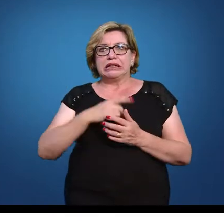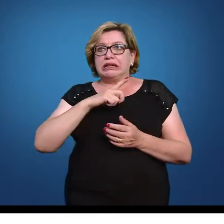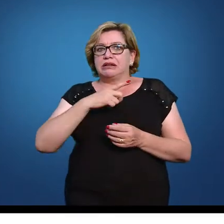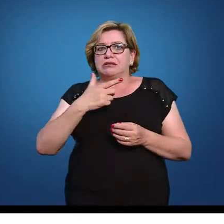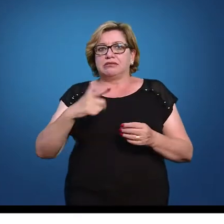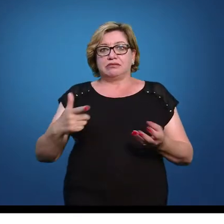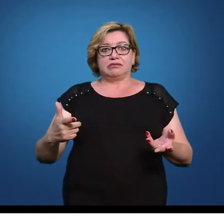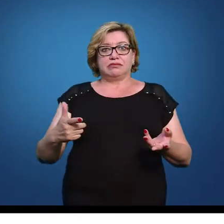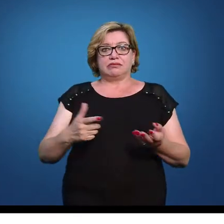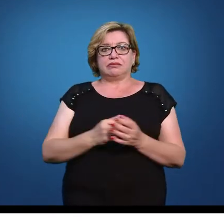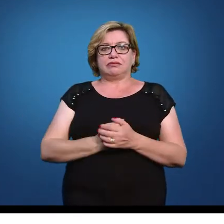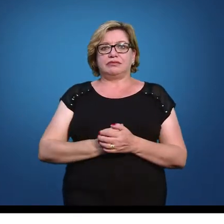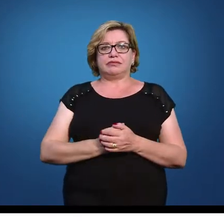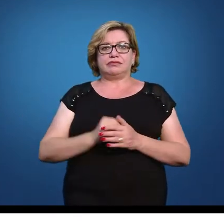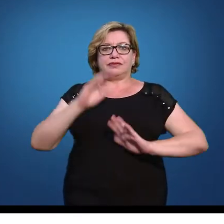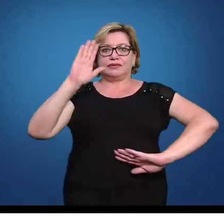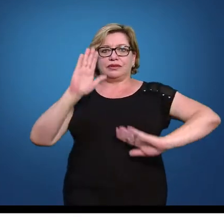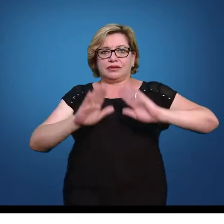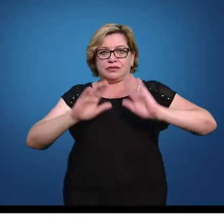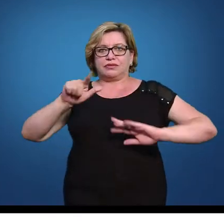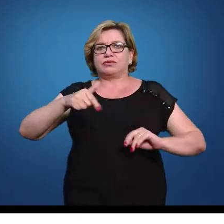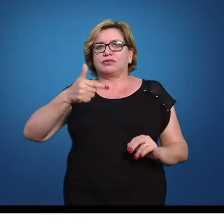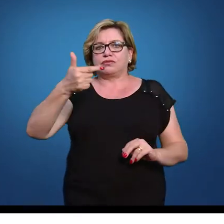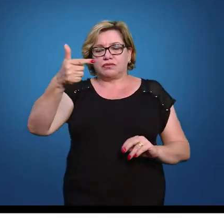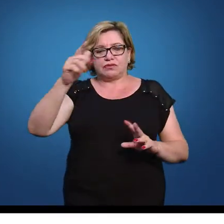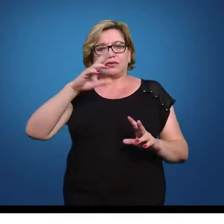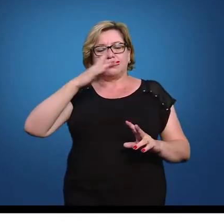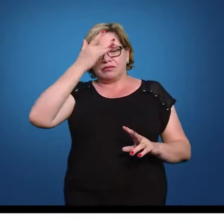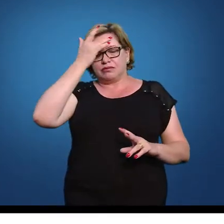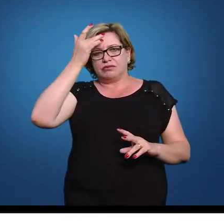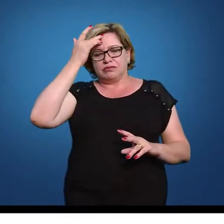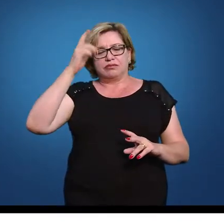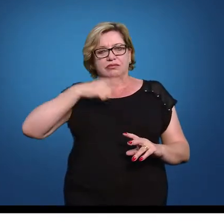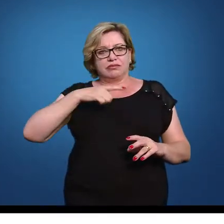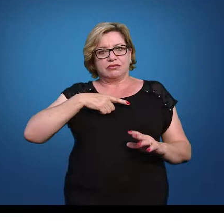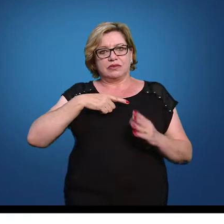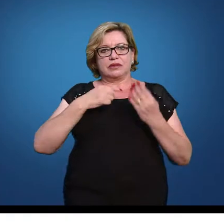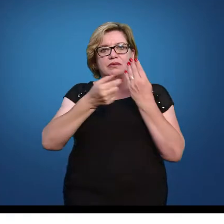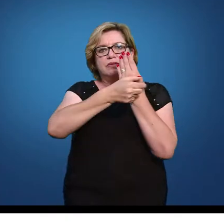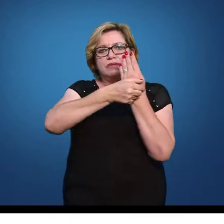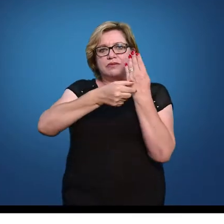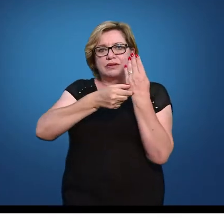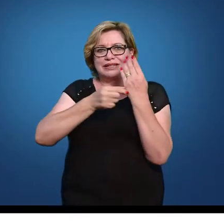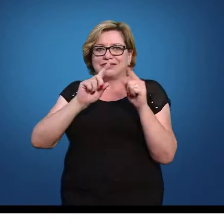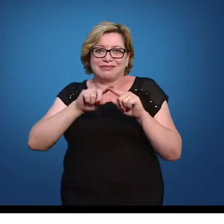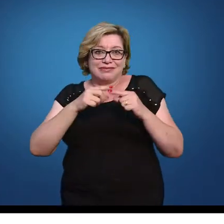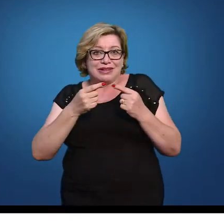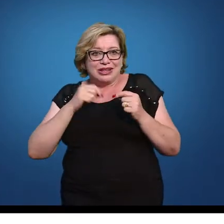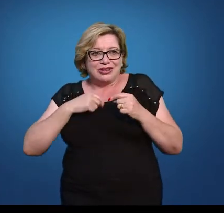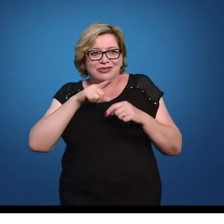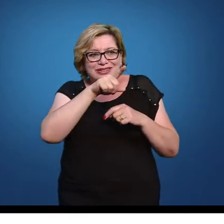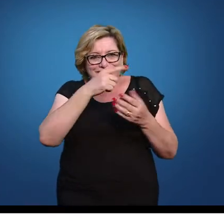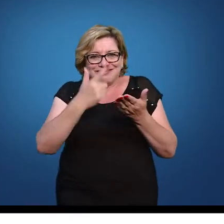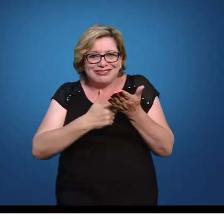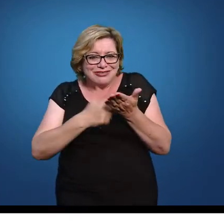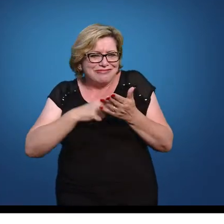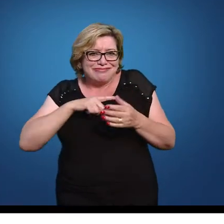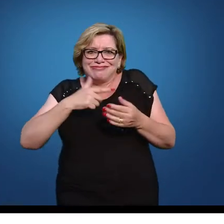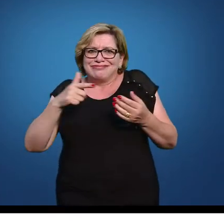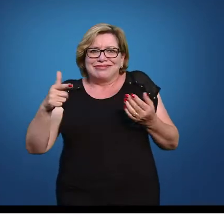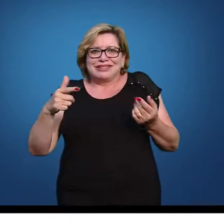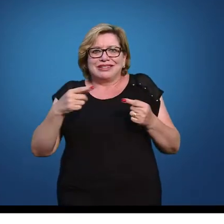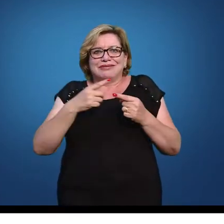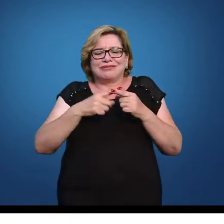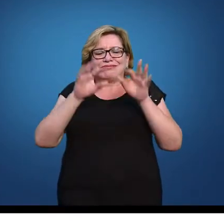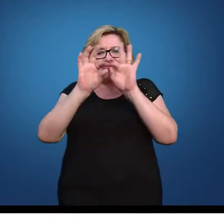colocado lá valores de Z negativo. Algumas outras tabelas, outros autores acabam colocando, mas na nossa não tem. Por que não tem? Porque ele